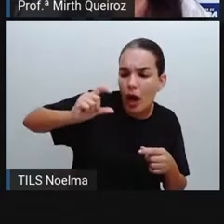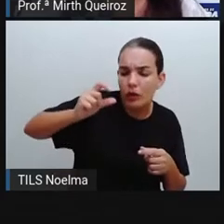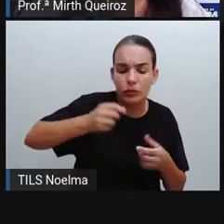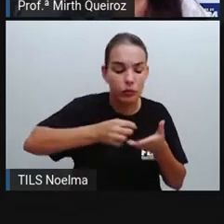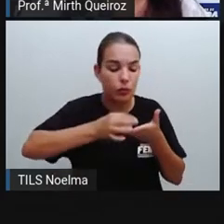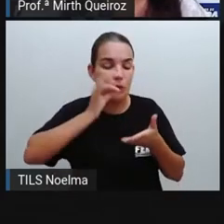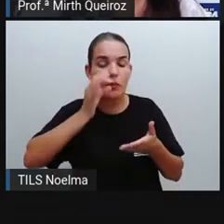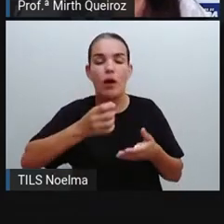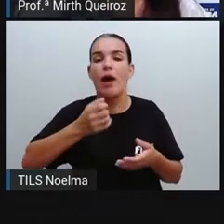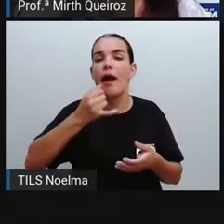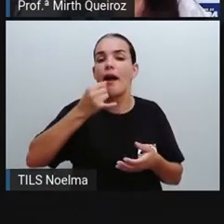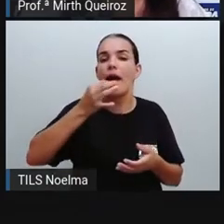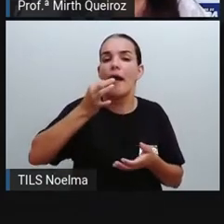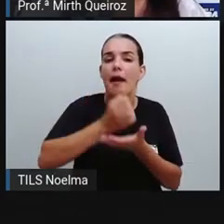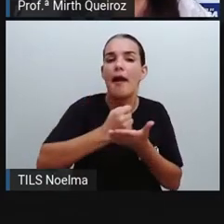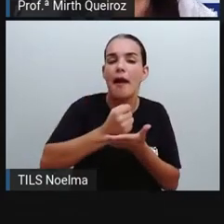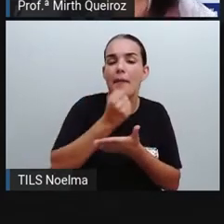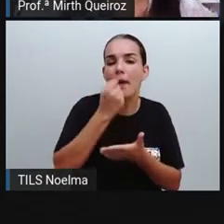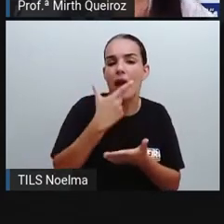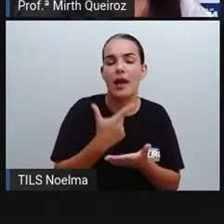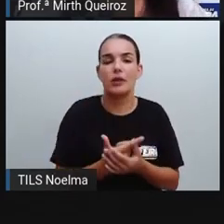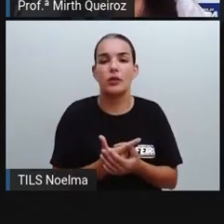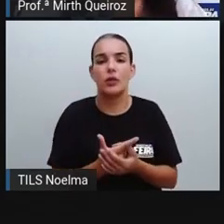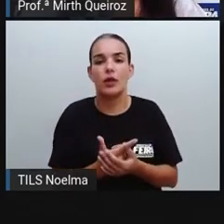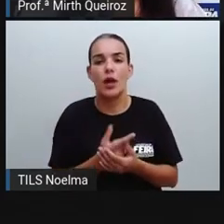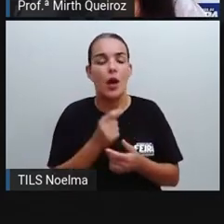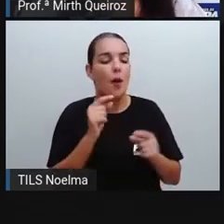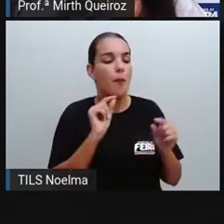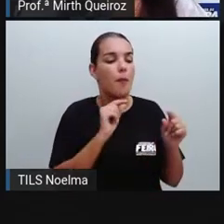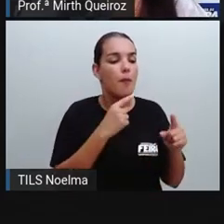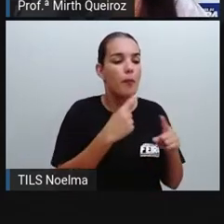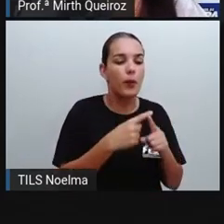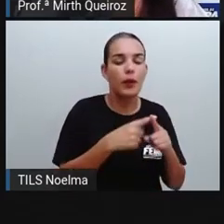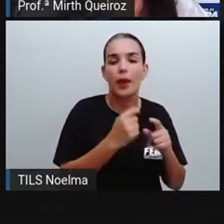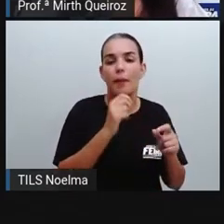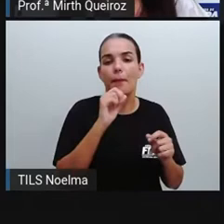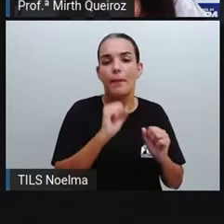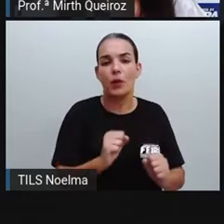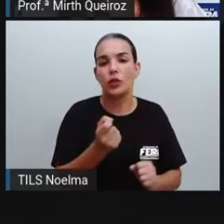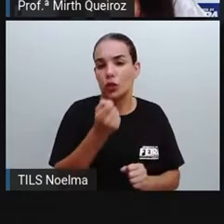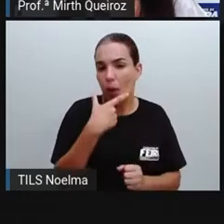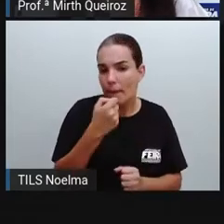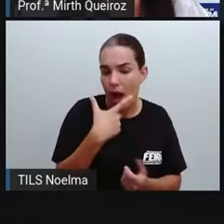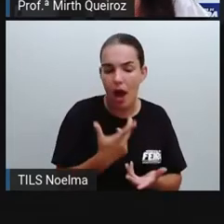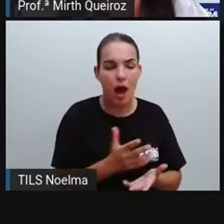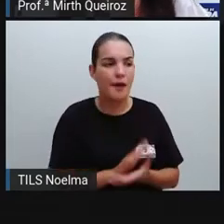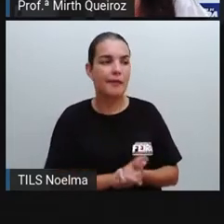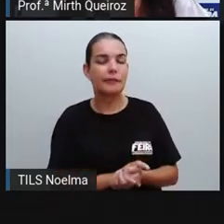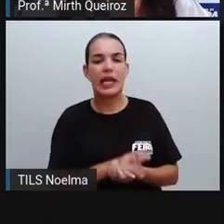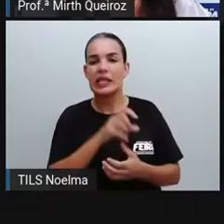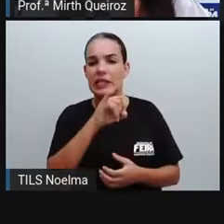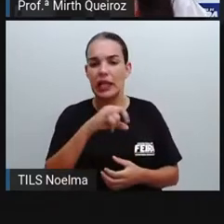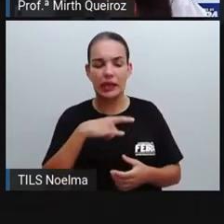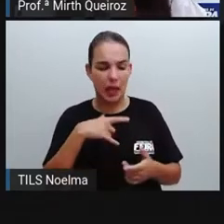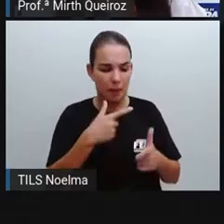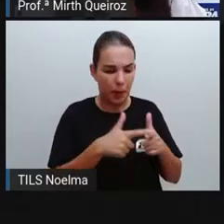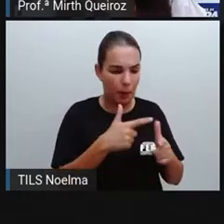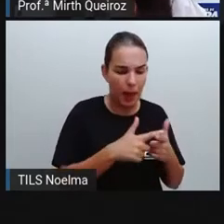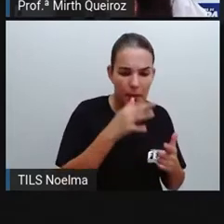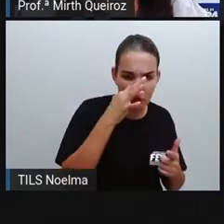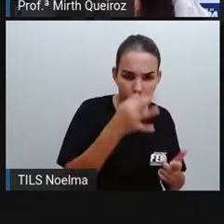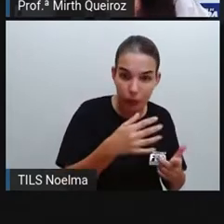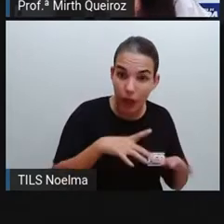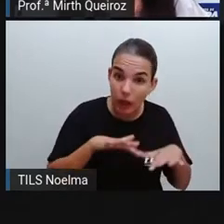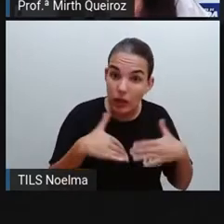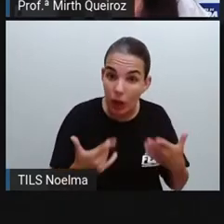daquele medicamento, para que é indicado as contraindicações também, se vai ter alguma reação, né? Que reações são